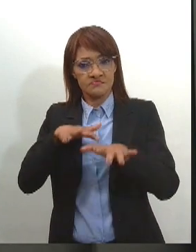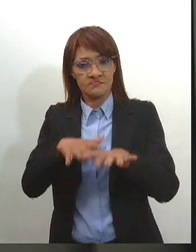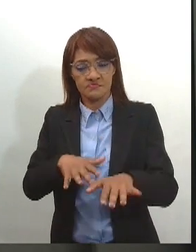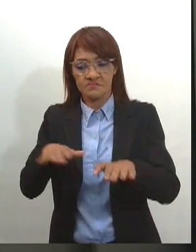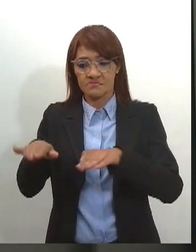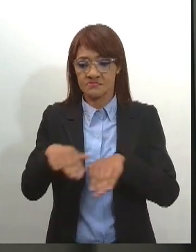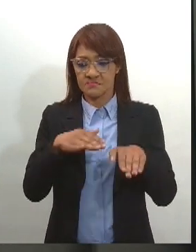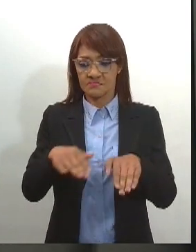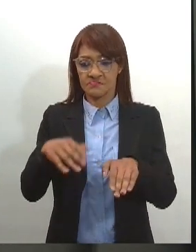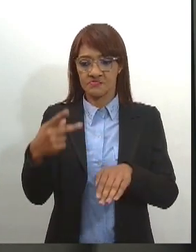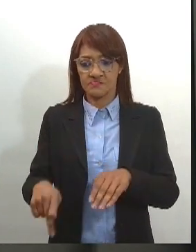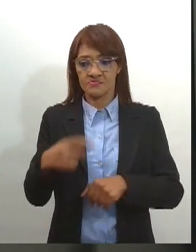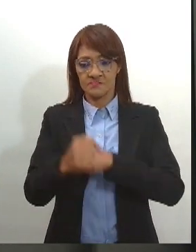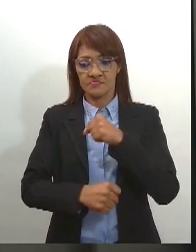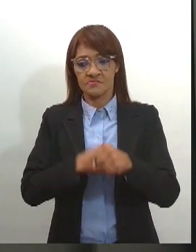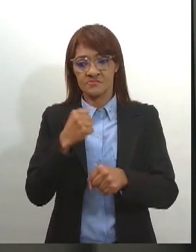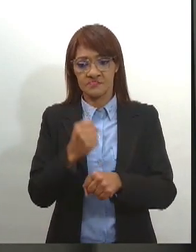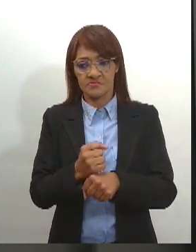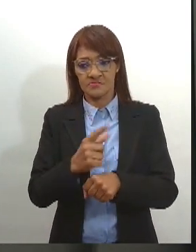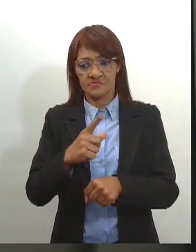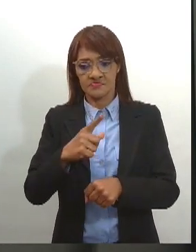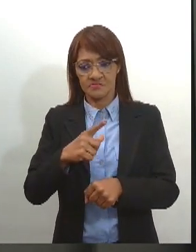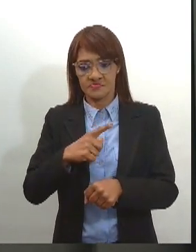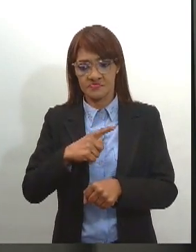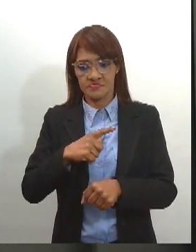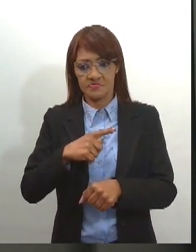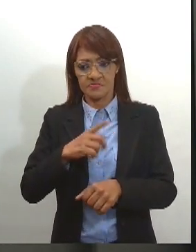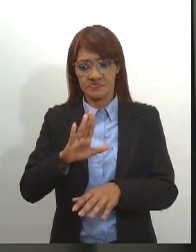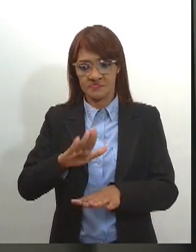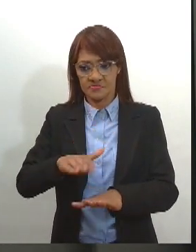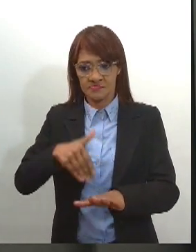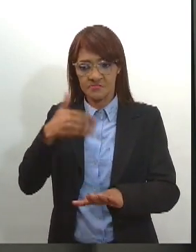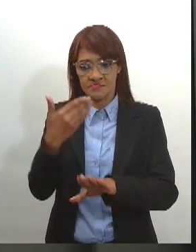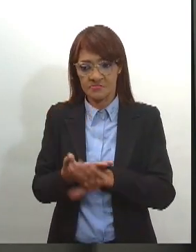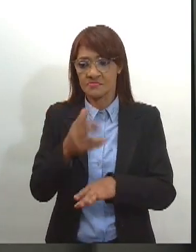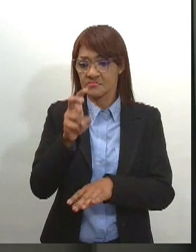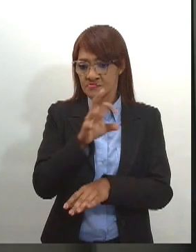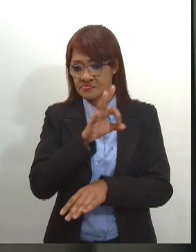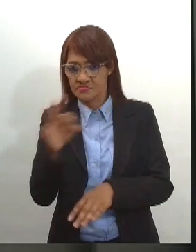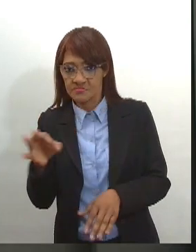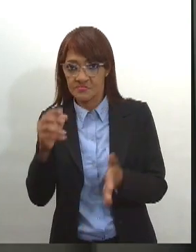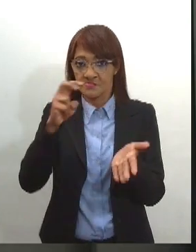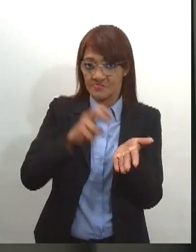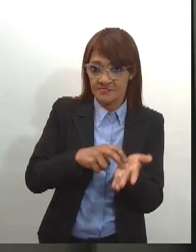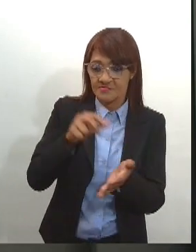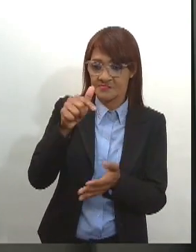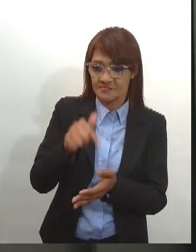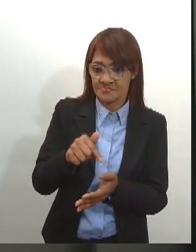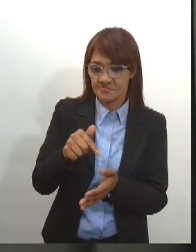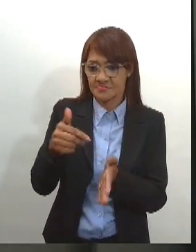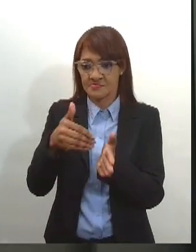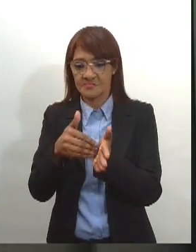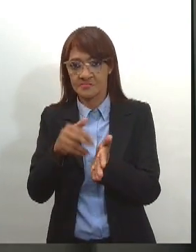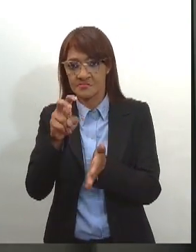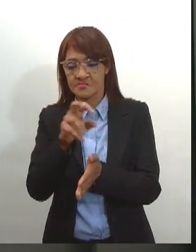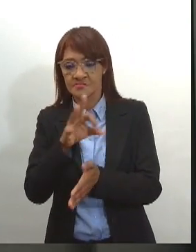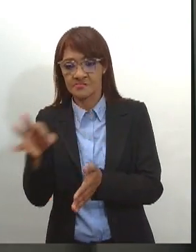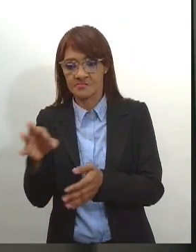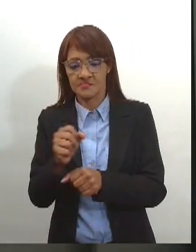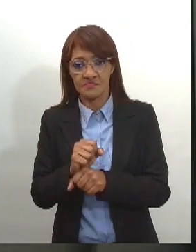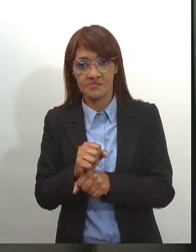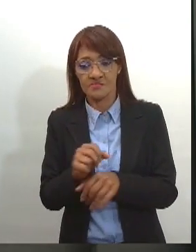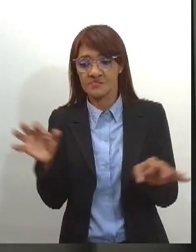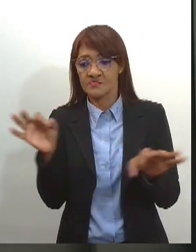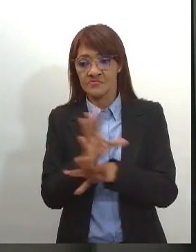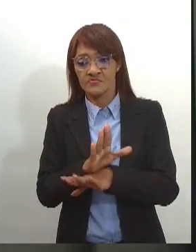em blocos e se estenderá até às 17 horas, das 7 às 17 horas. A previsão é que, logo após os desfiles